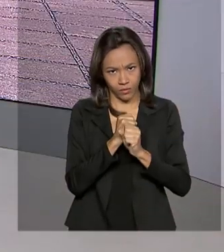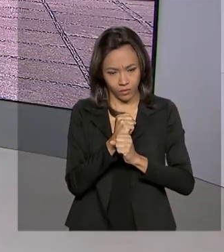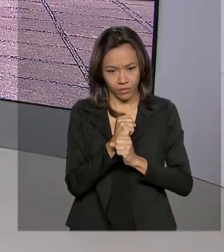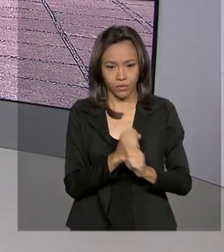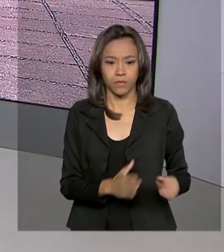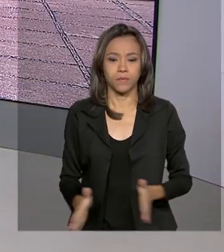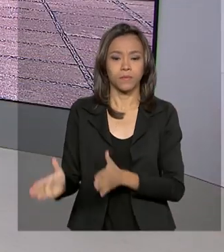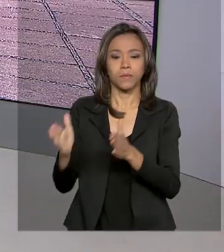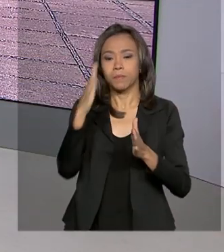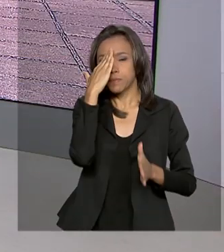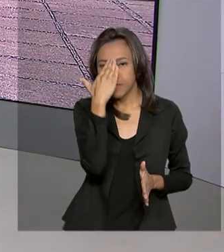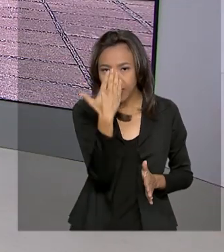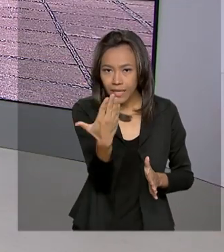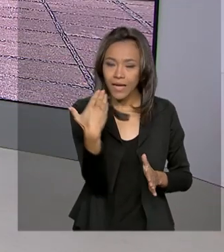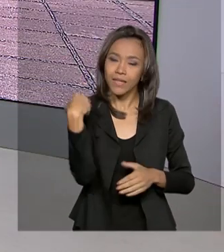Obrigada, Lu, pelas suas informações ao vivo.